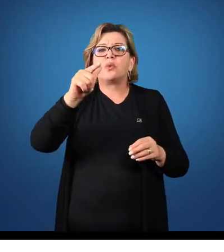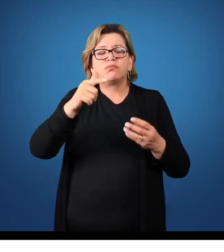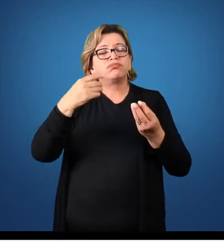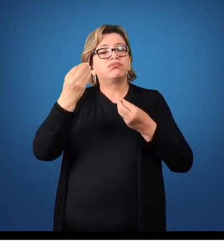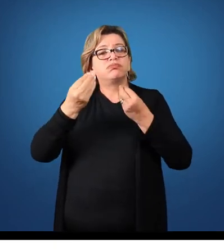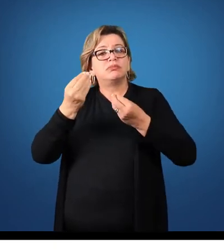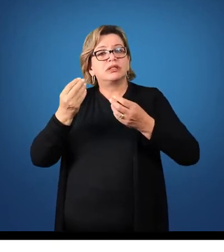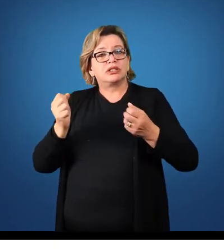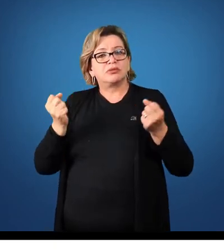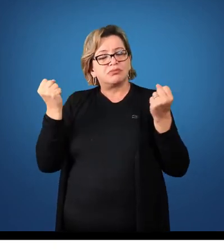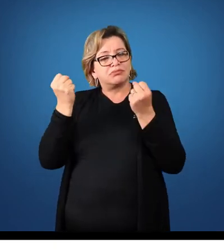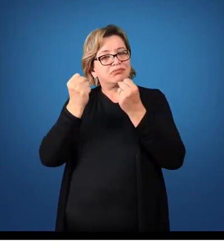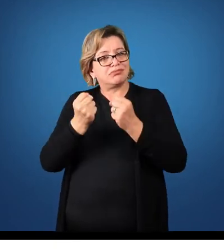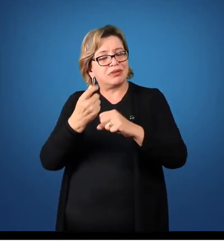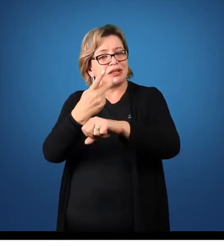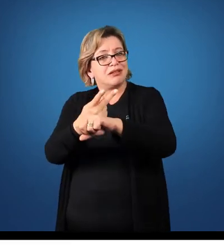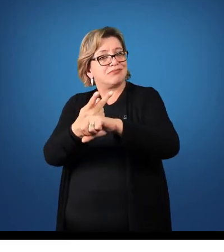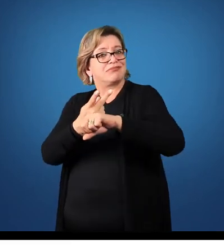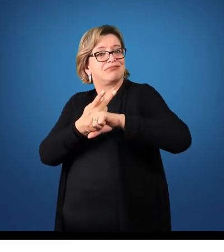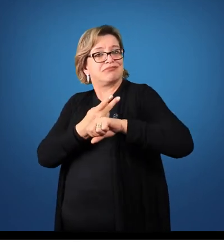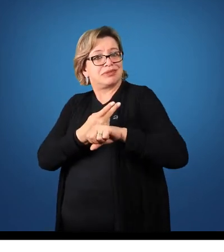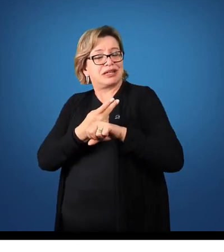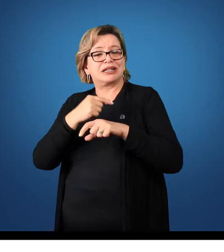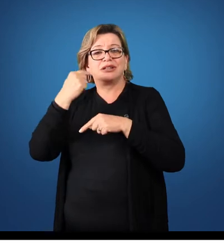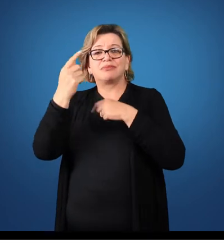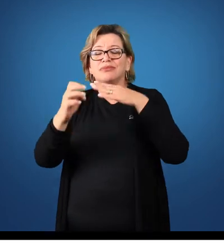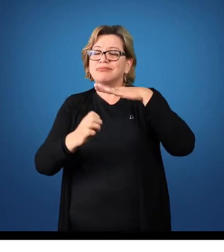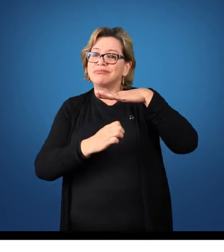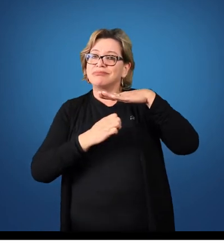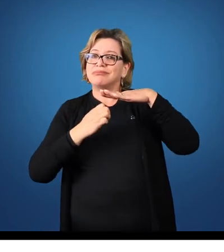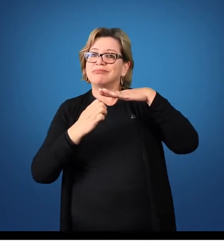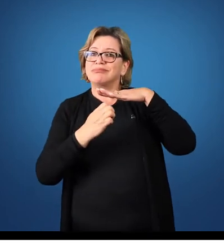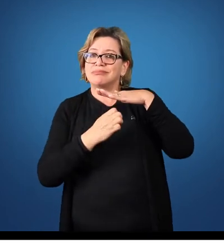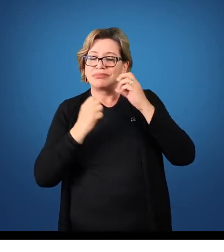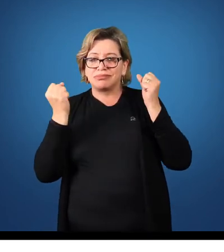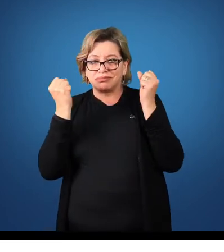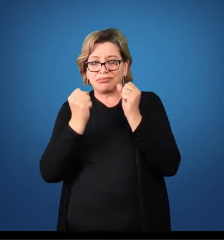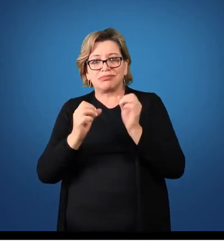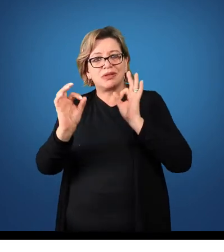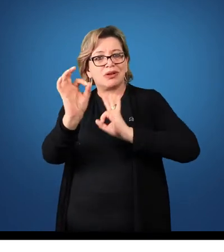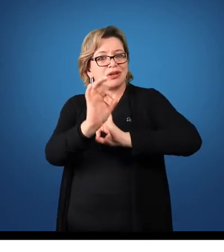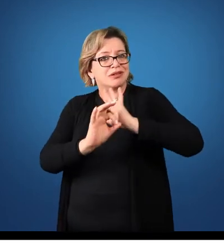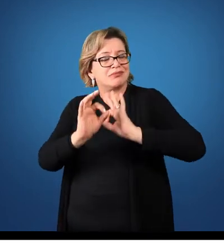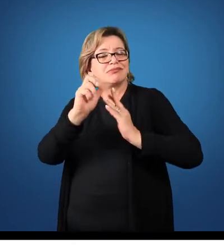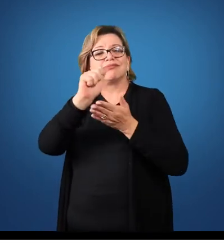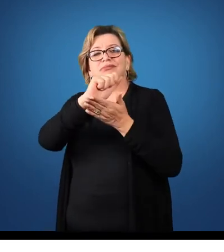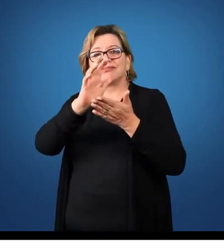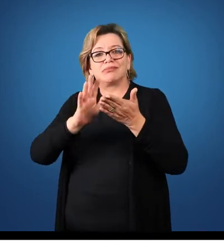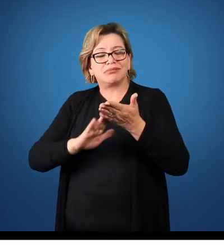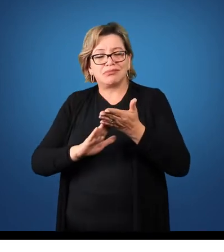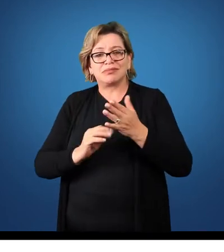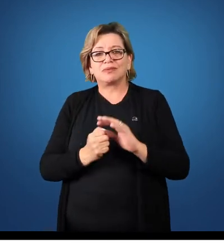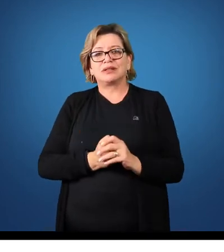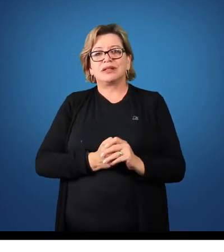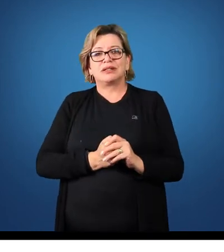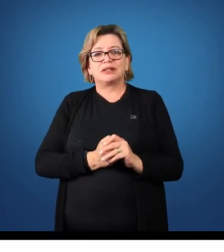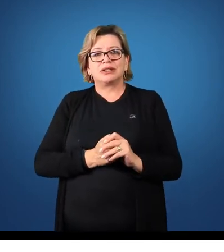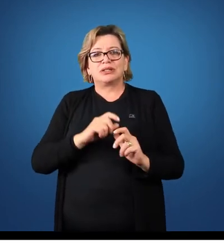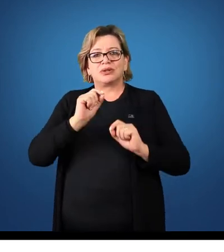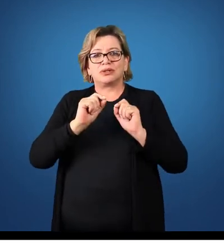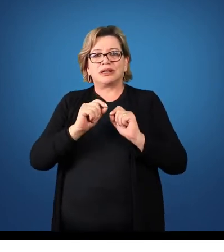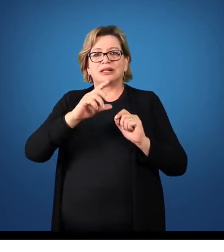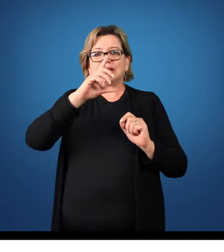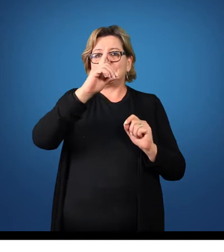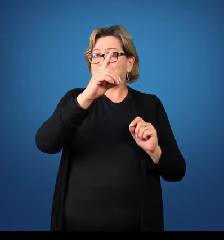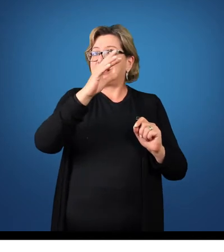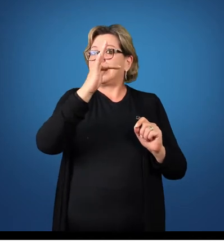instituições que passam recursos para que a empresa possa gerenciar as suas atividades. Então o fluxo